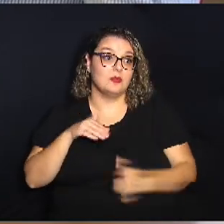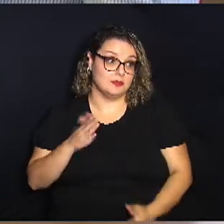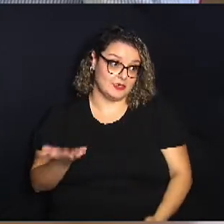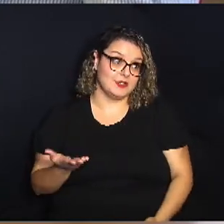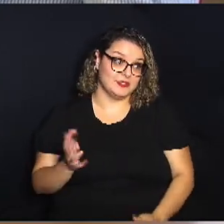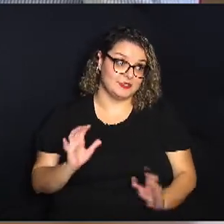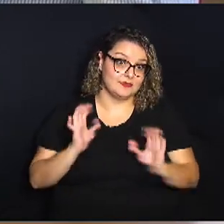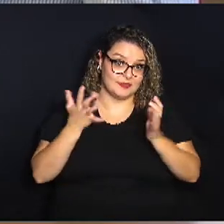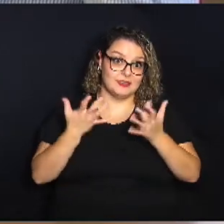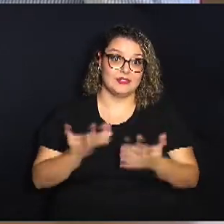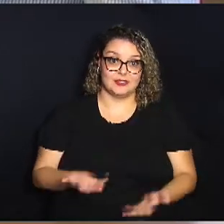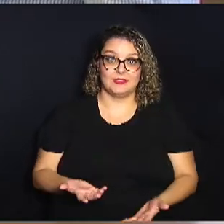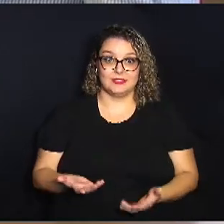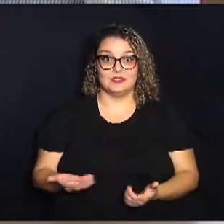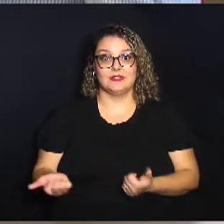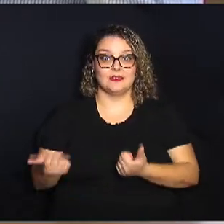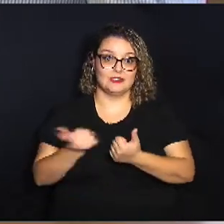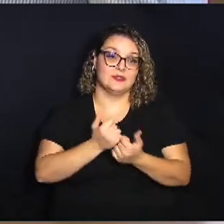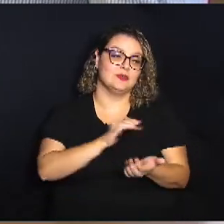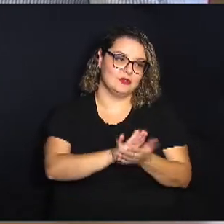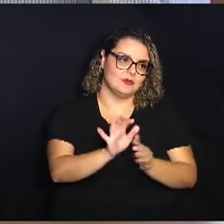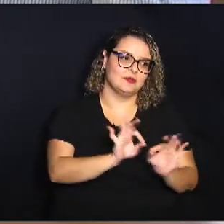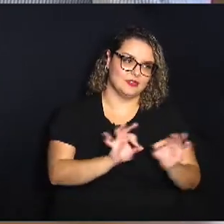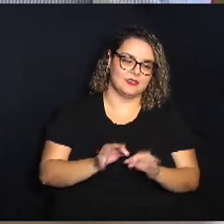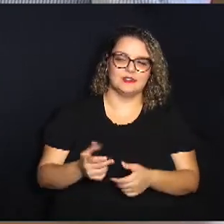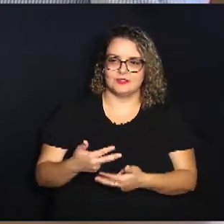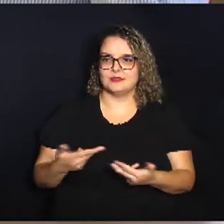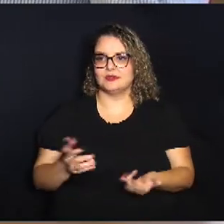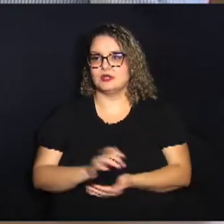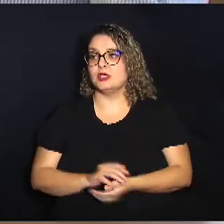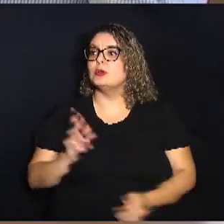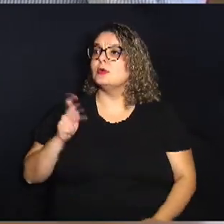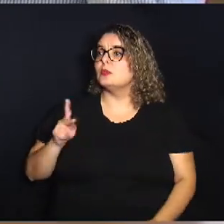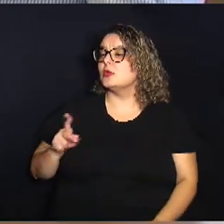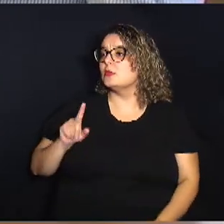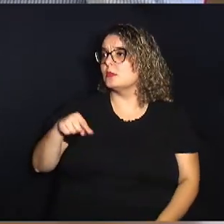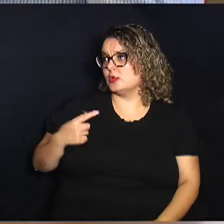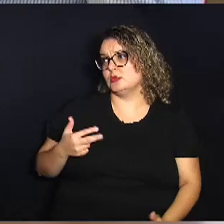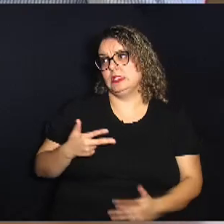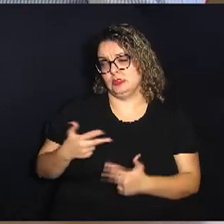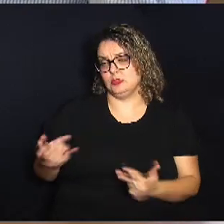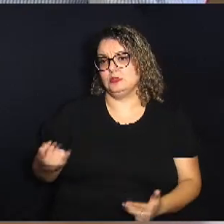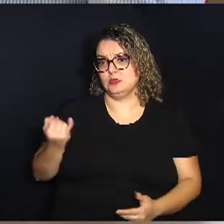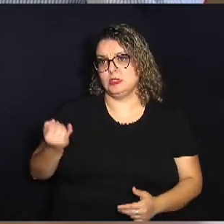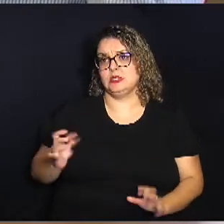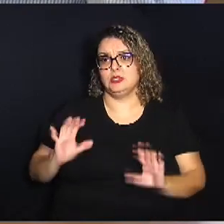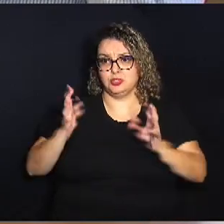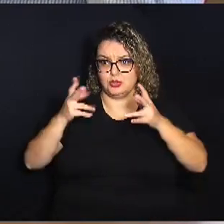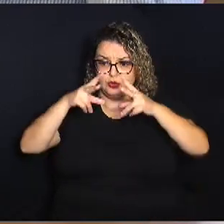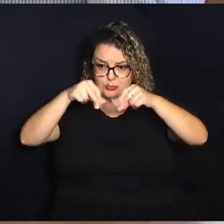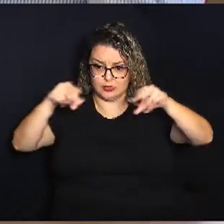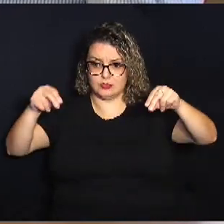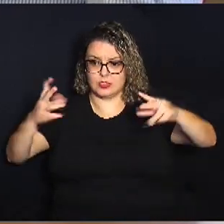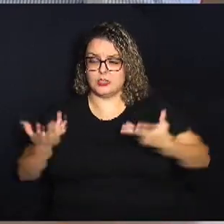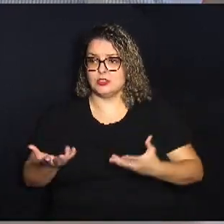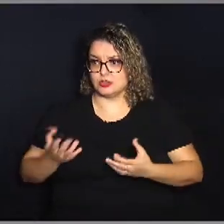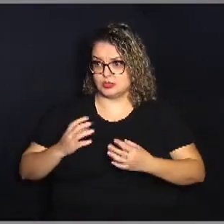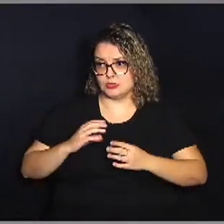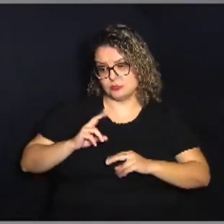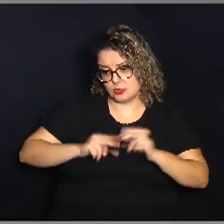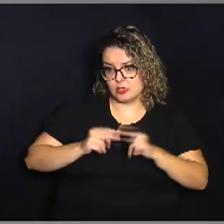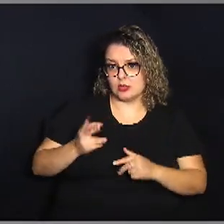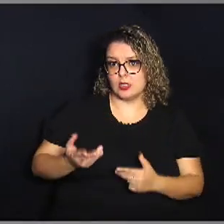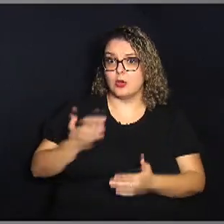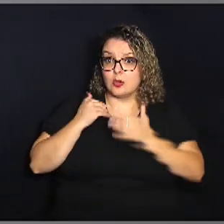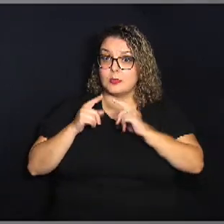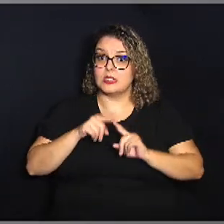e compensar esse tempo que você gastou organizando as coisas e o professor outra parte importante da festa junina são as comidas típicas qual que a melhor